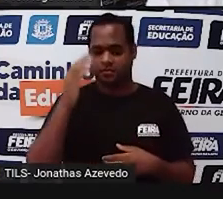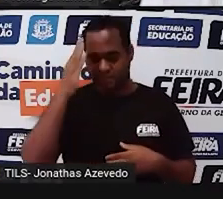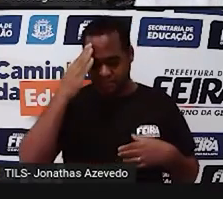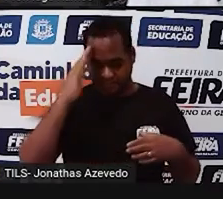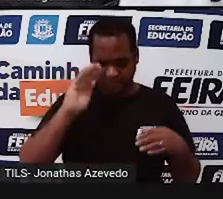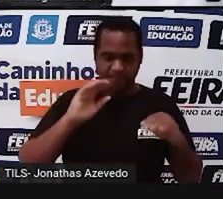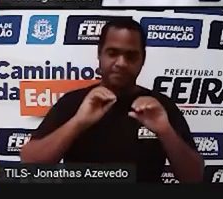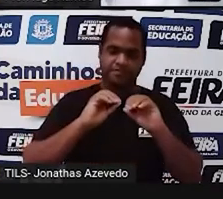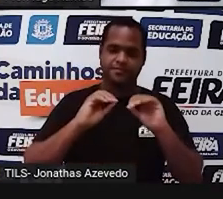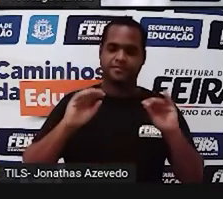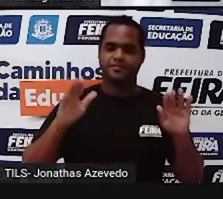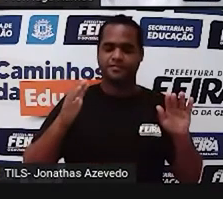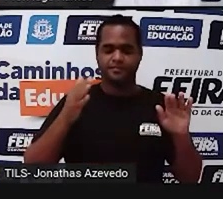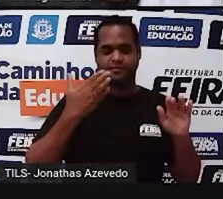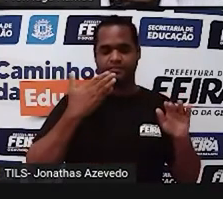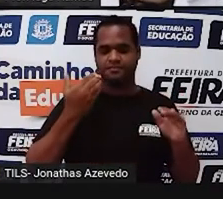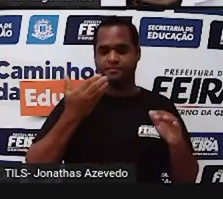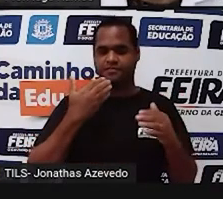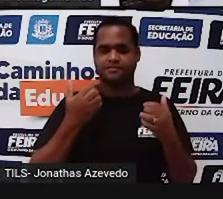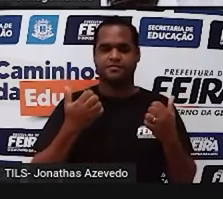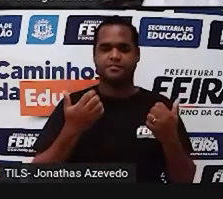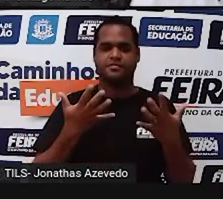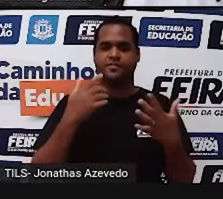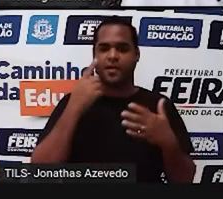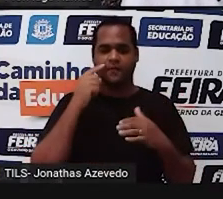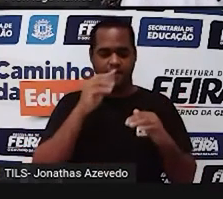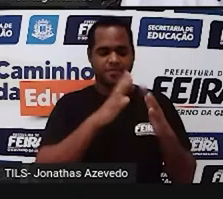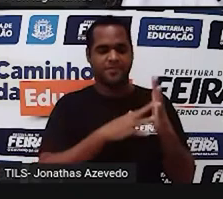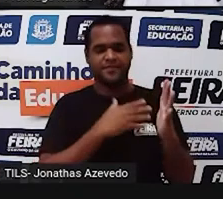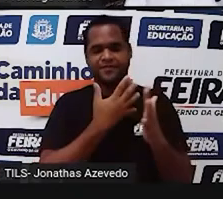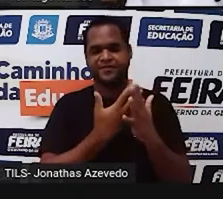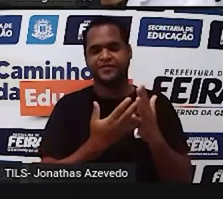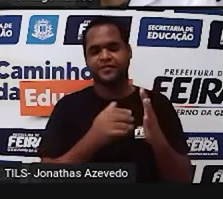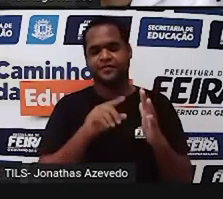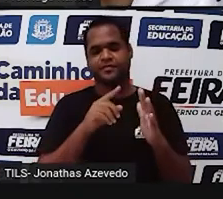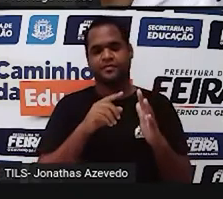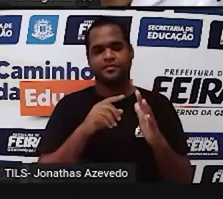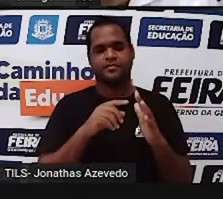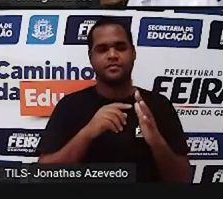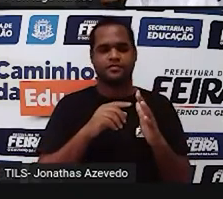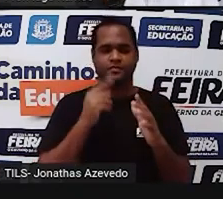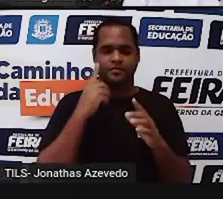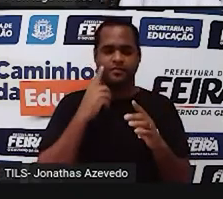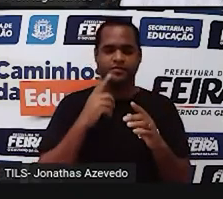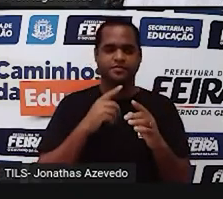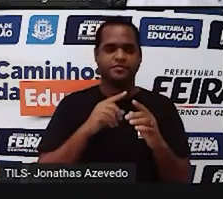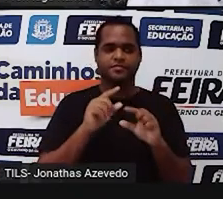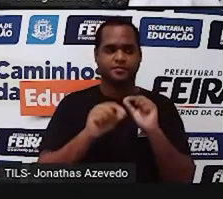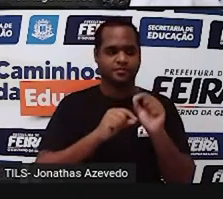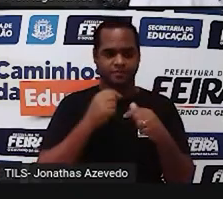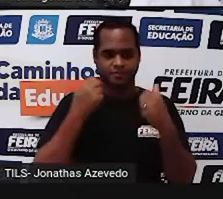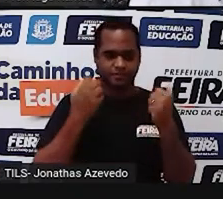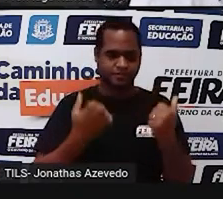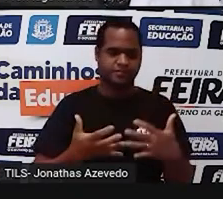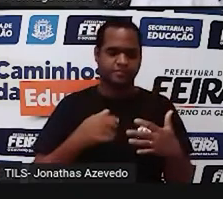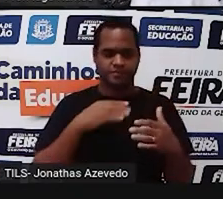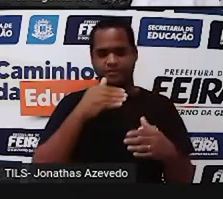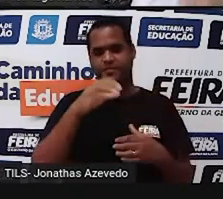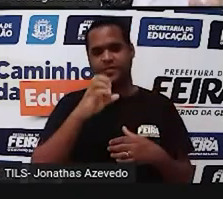isso melhor olhando para a tabela, tá? Então, a gente tem ali, né, 10 países, tá?